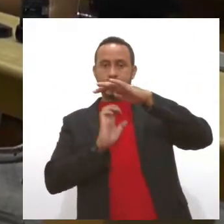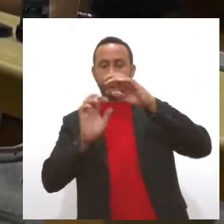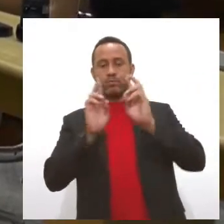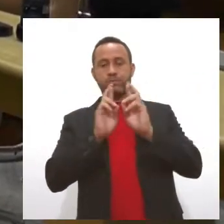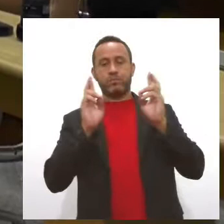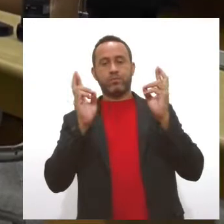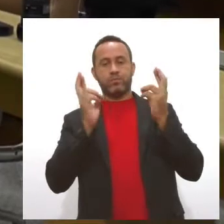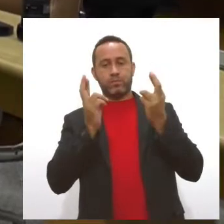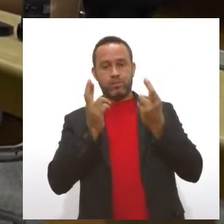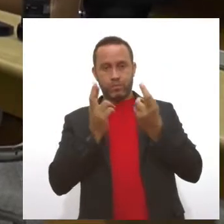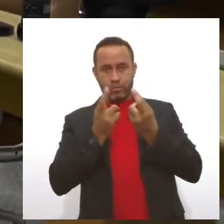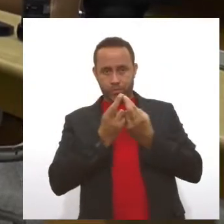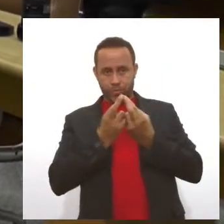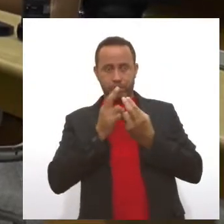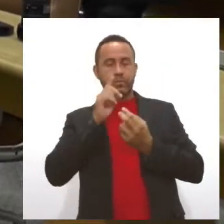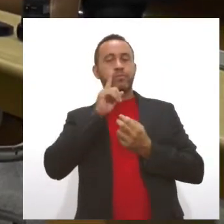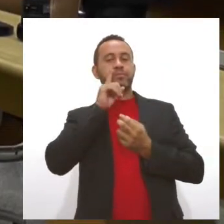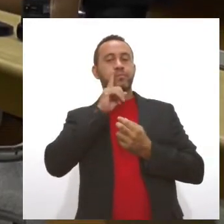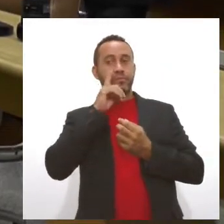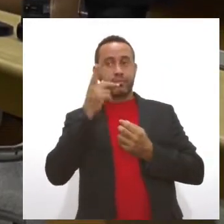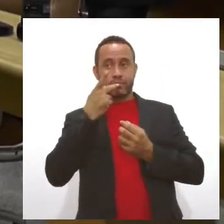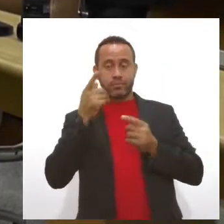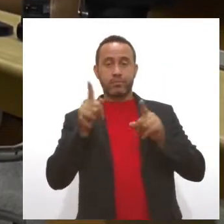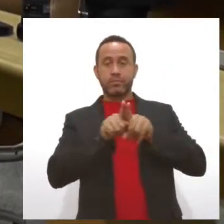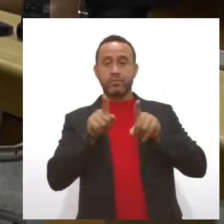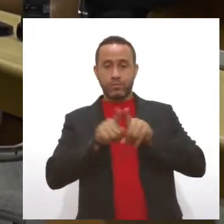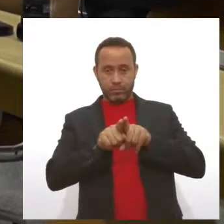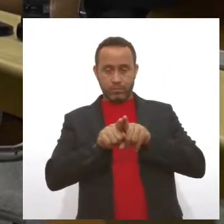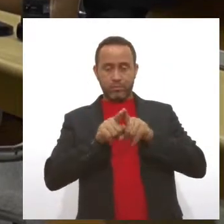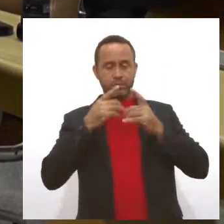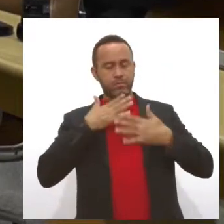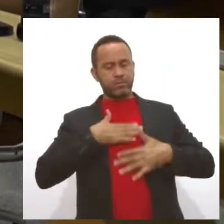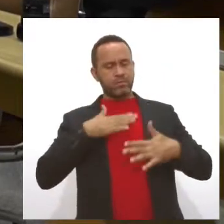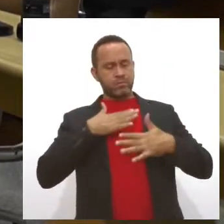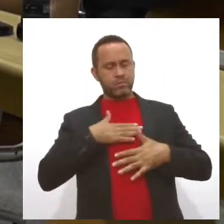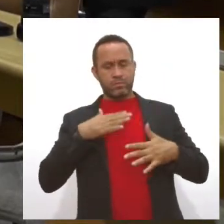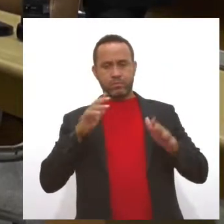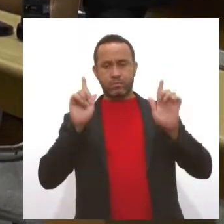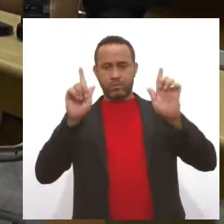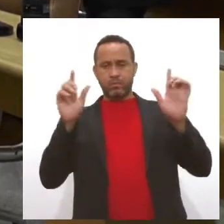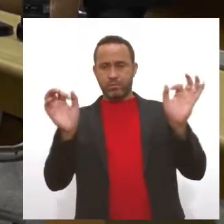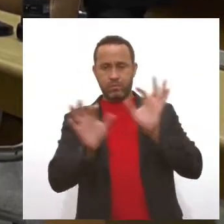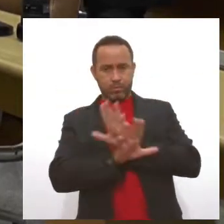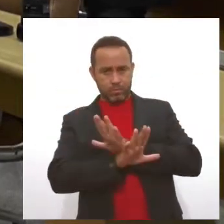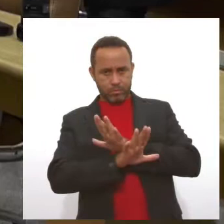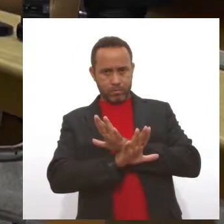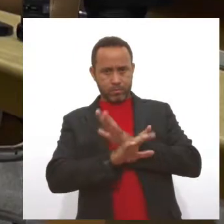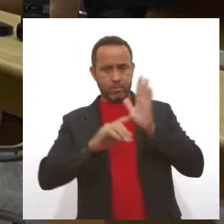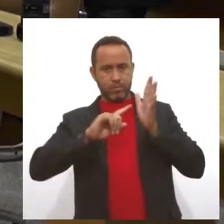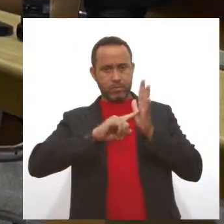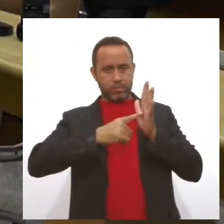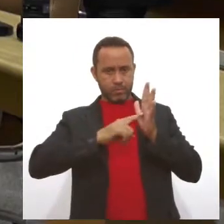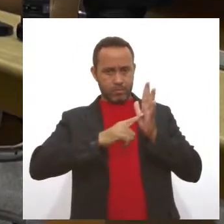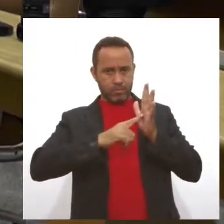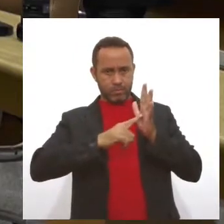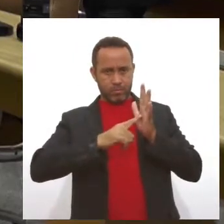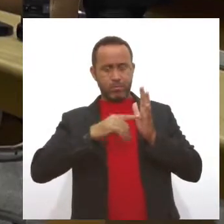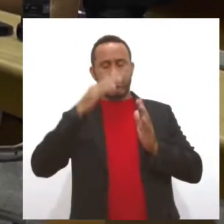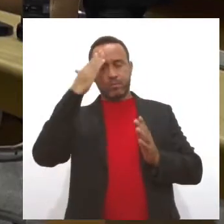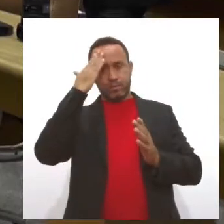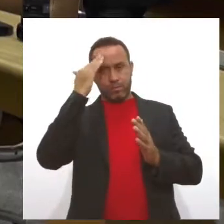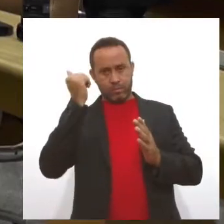De acordo com Zezinho Sobral, a situação foi pacificada e o sindicato saiu com a certeza de que no